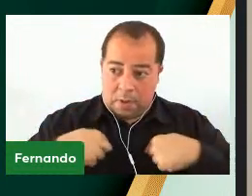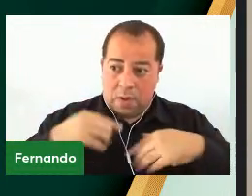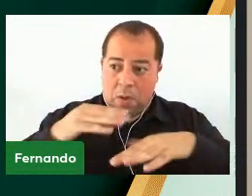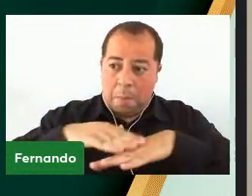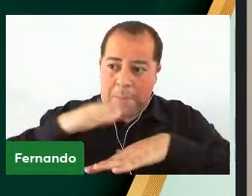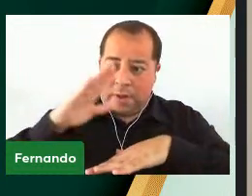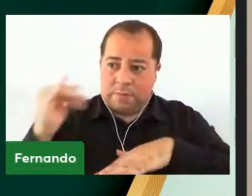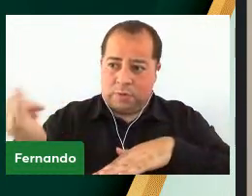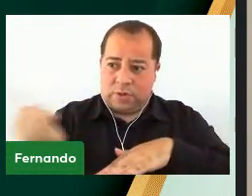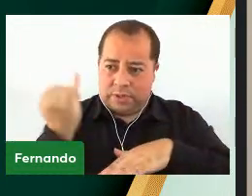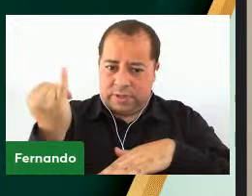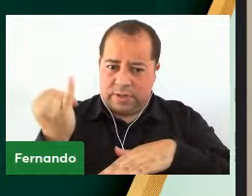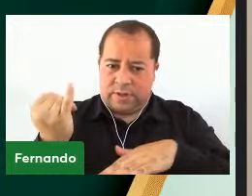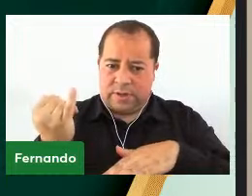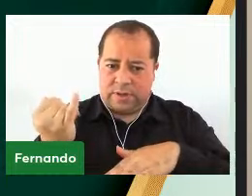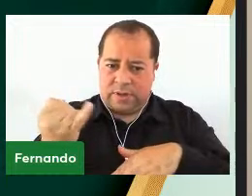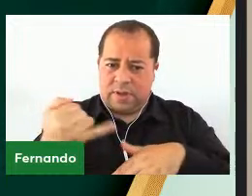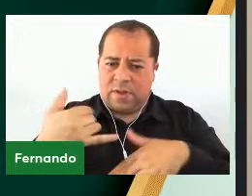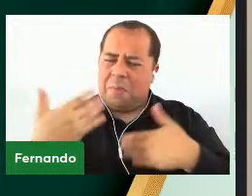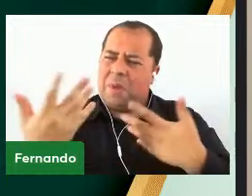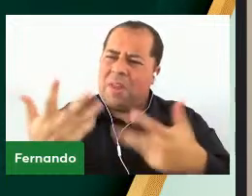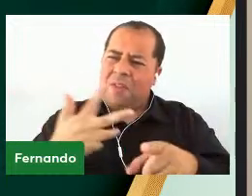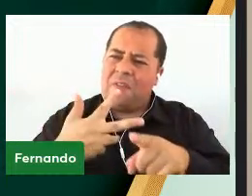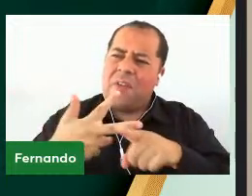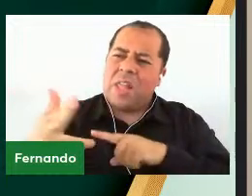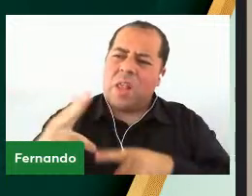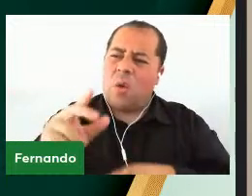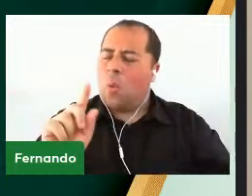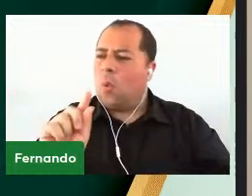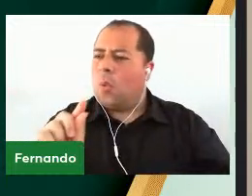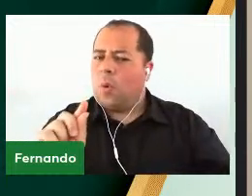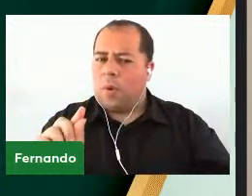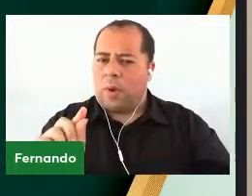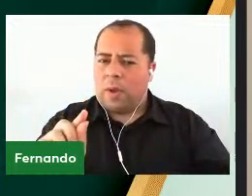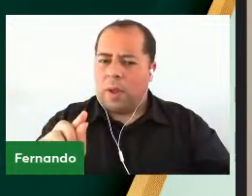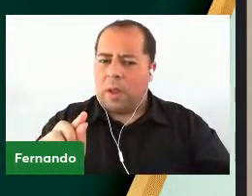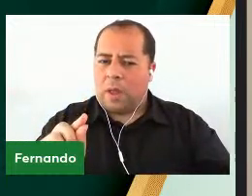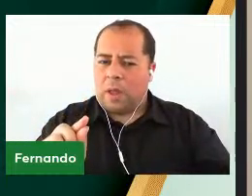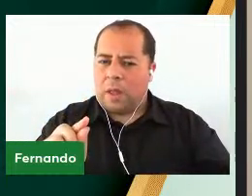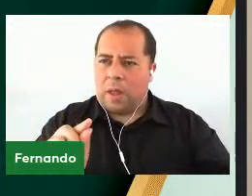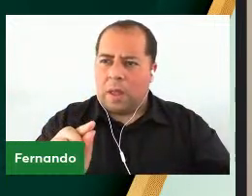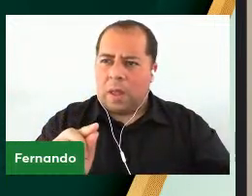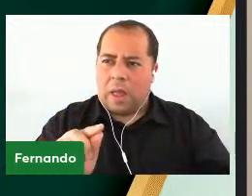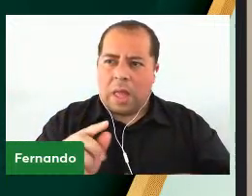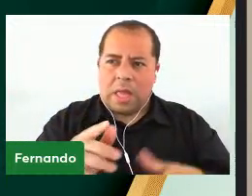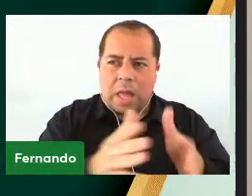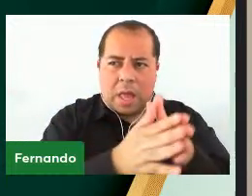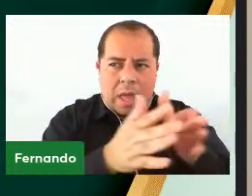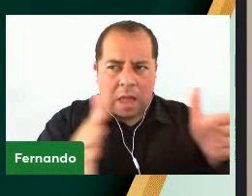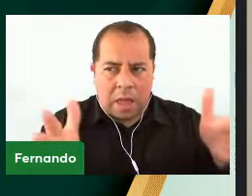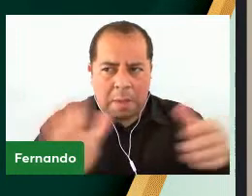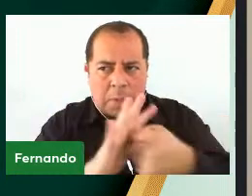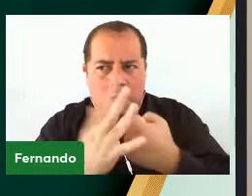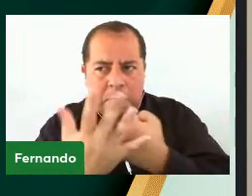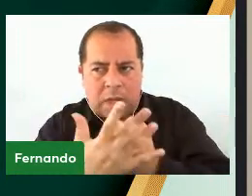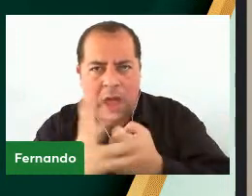Qual o conceito De vencer De hoje Passar Pela pandemia Isso é vencer